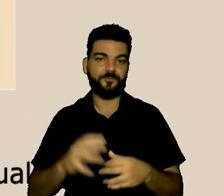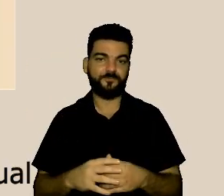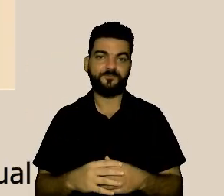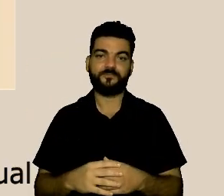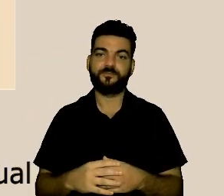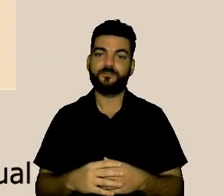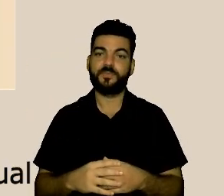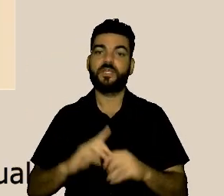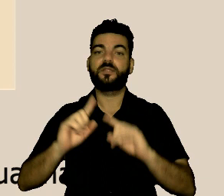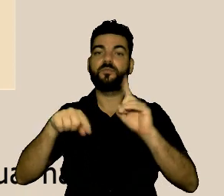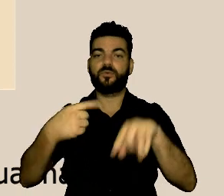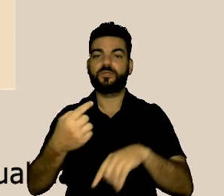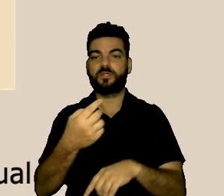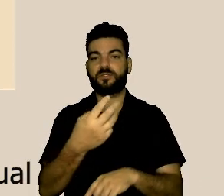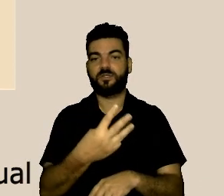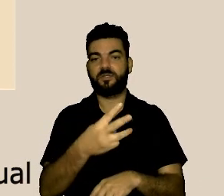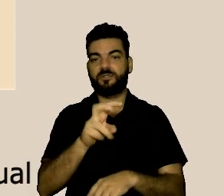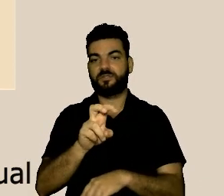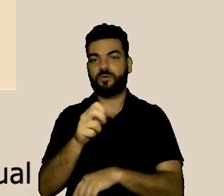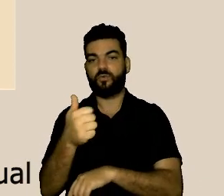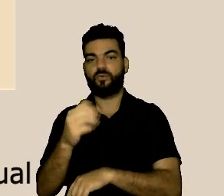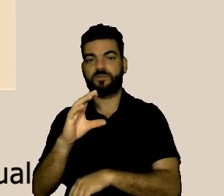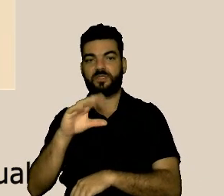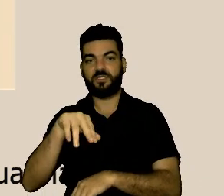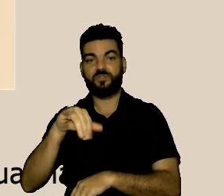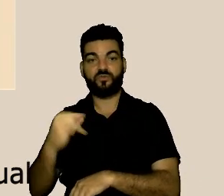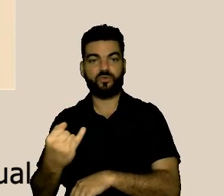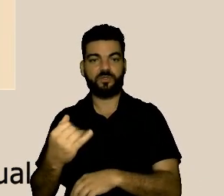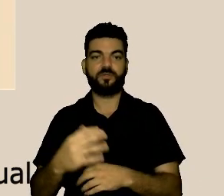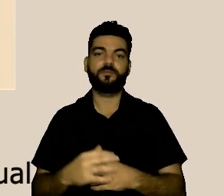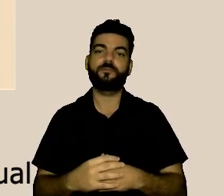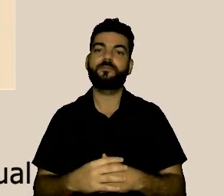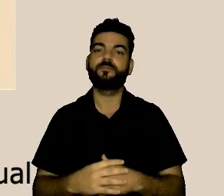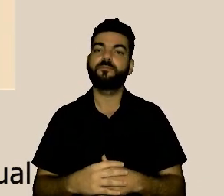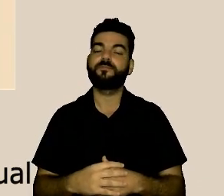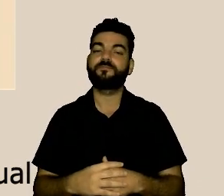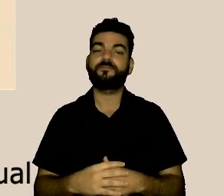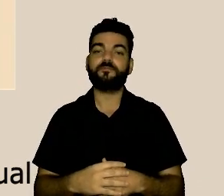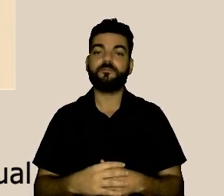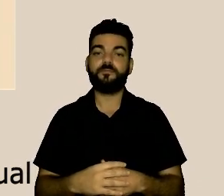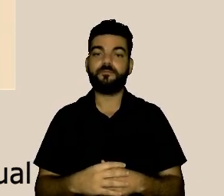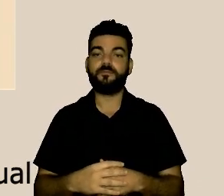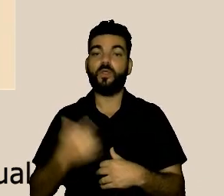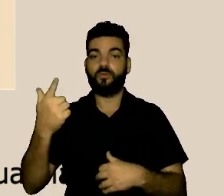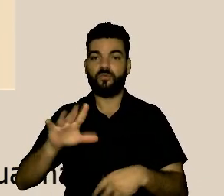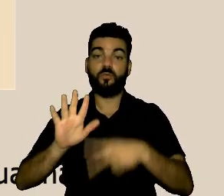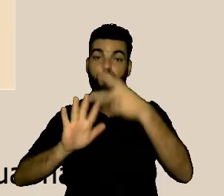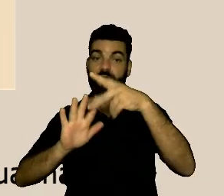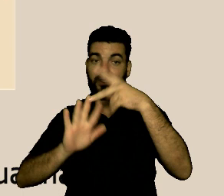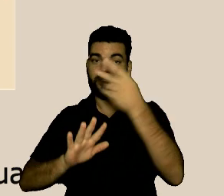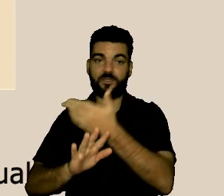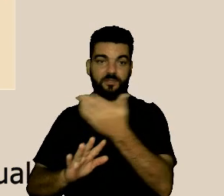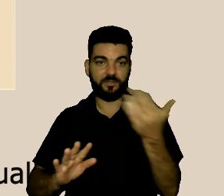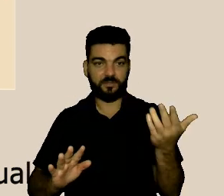a resolução 3-5-1 do CNJ. As portarias aqui das